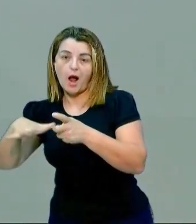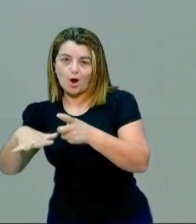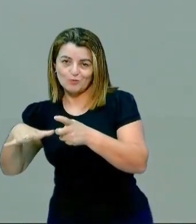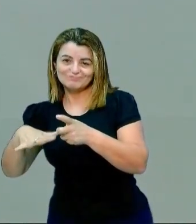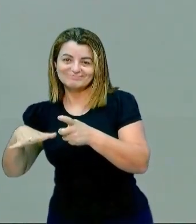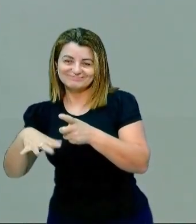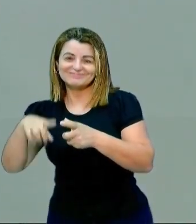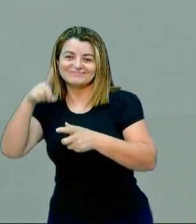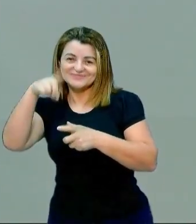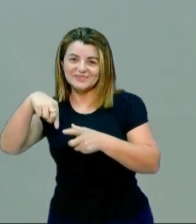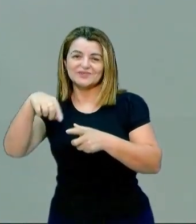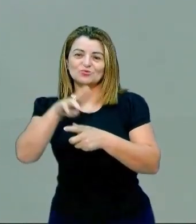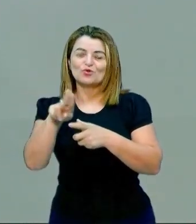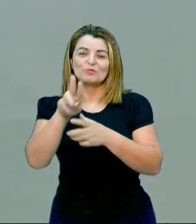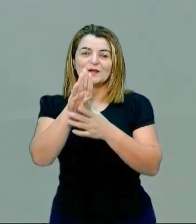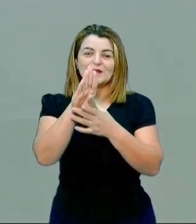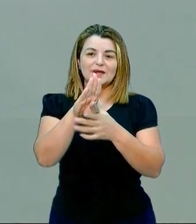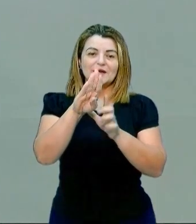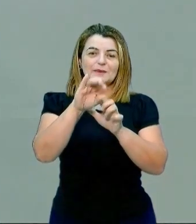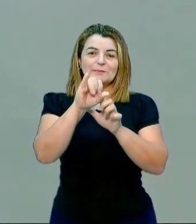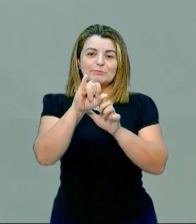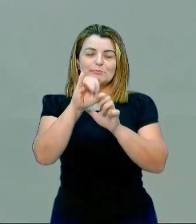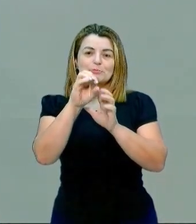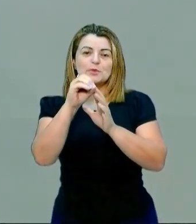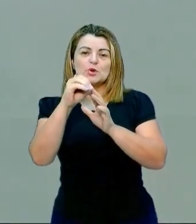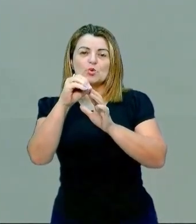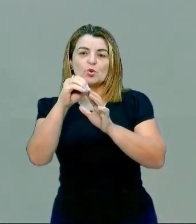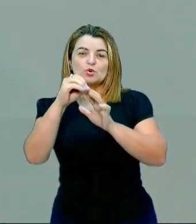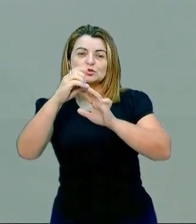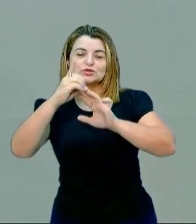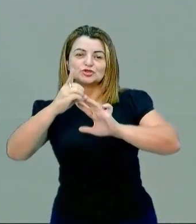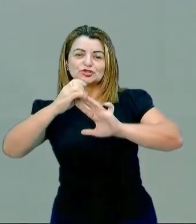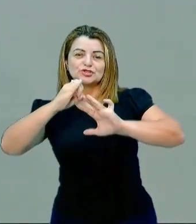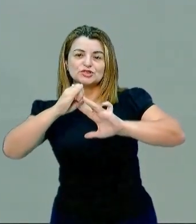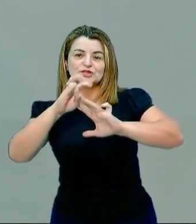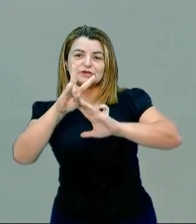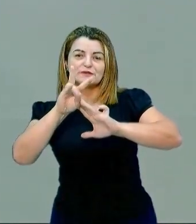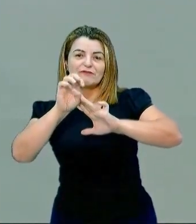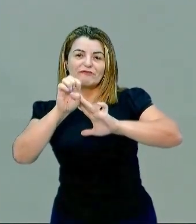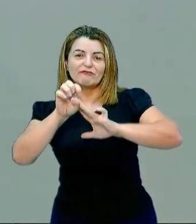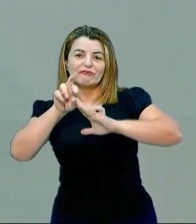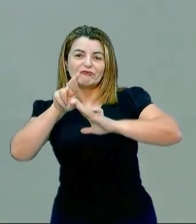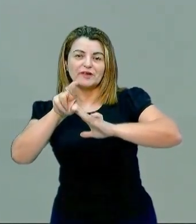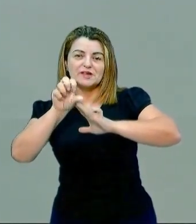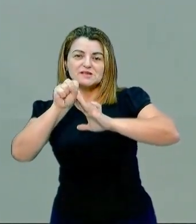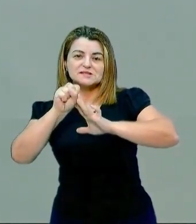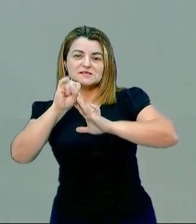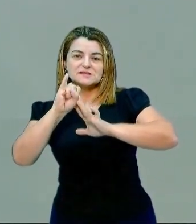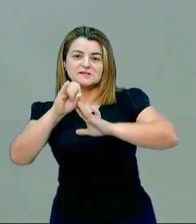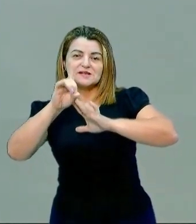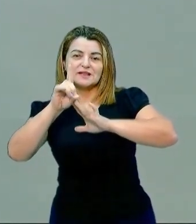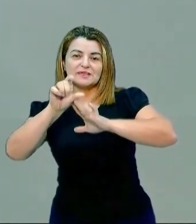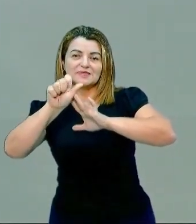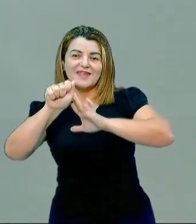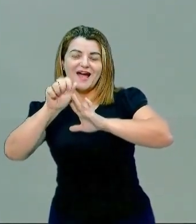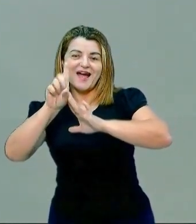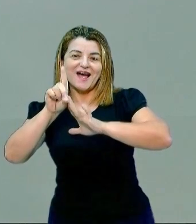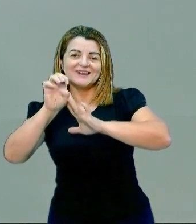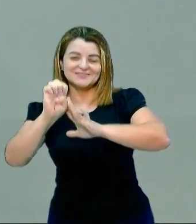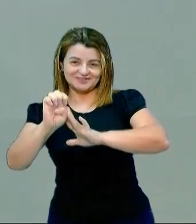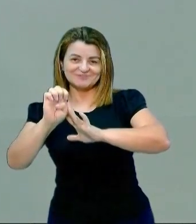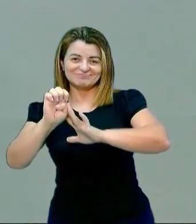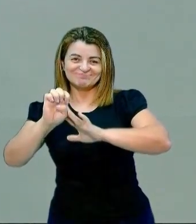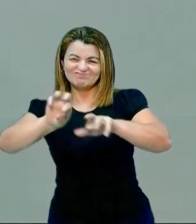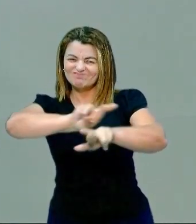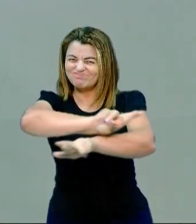Isso é biodiversidade. Ok? Nossa floresta amazônica é um local de muita